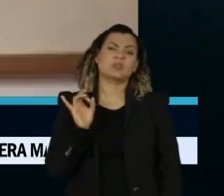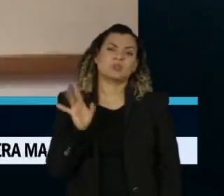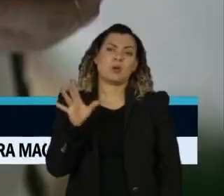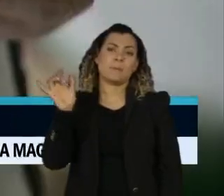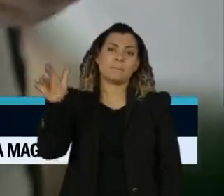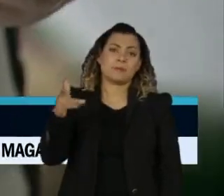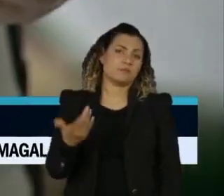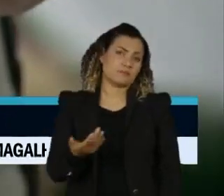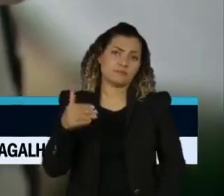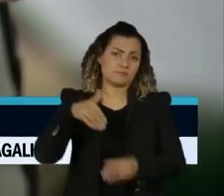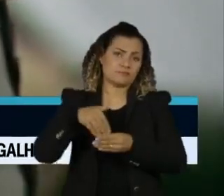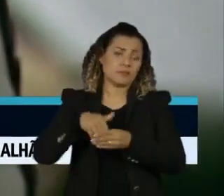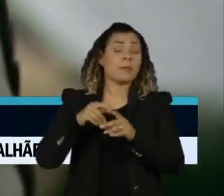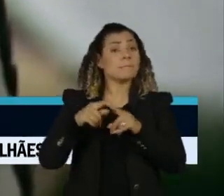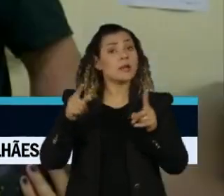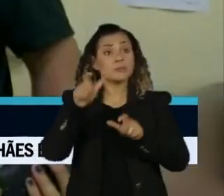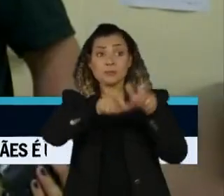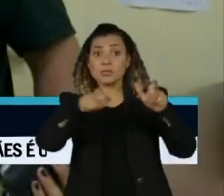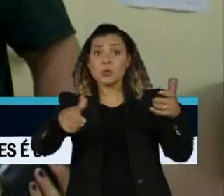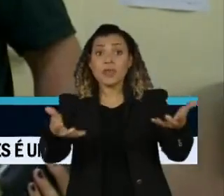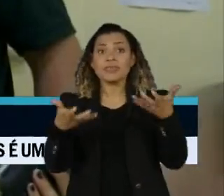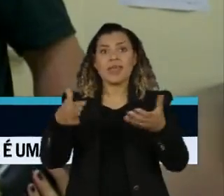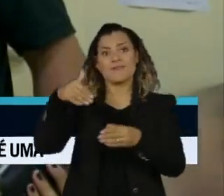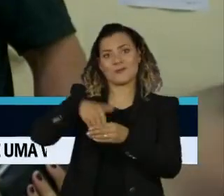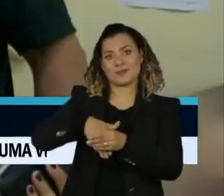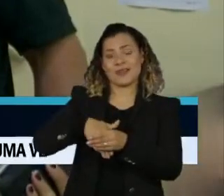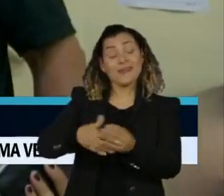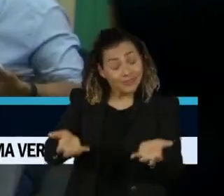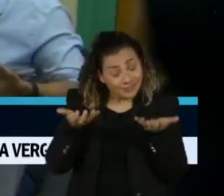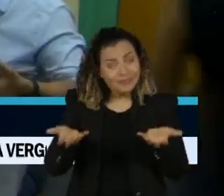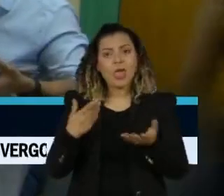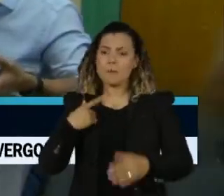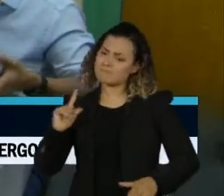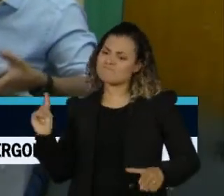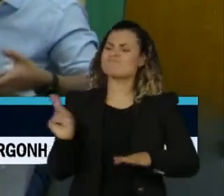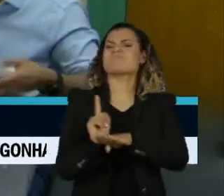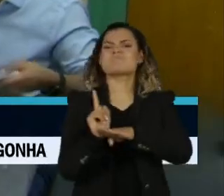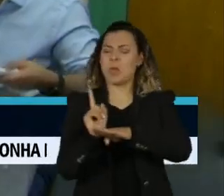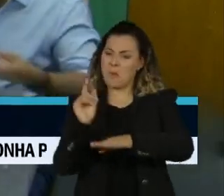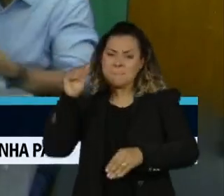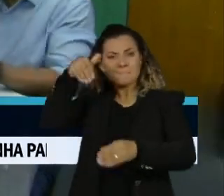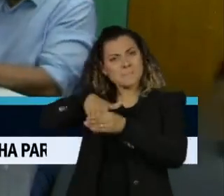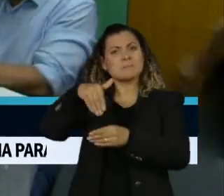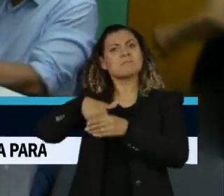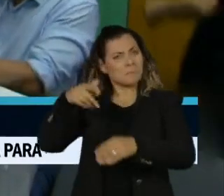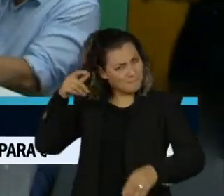eleitorado, mas as pessoas querem votar, querem contribuir, querem fazer parte do processo democrático do Brasil.